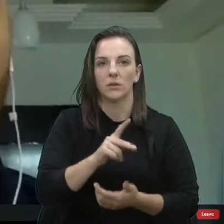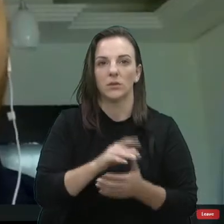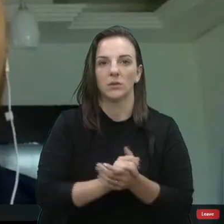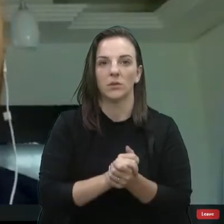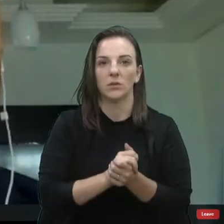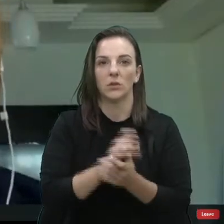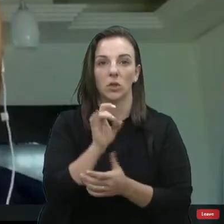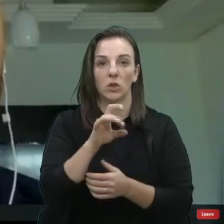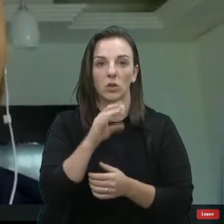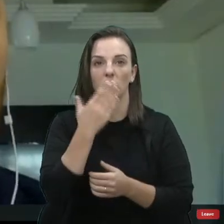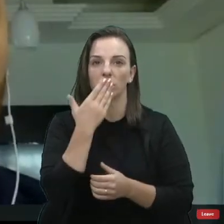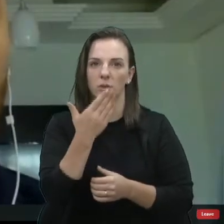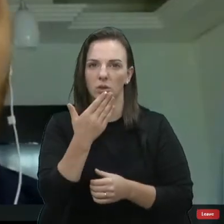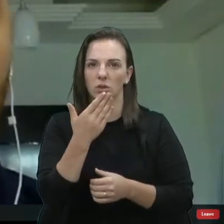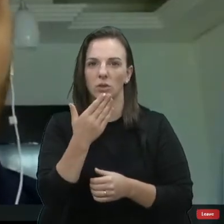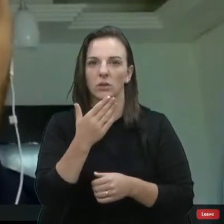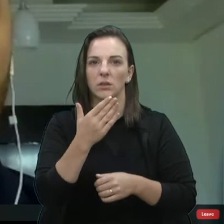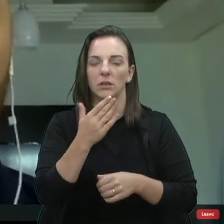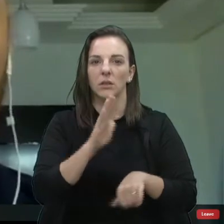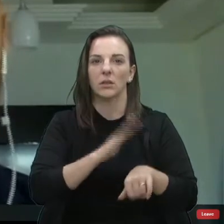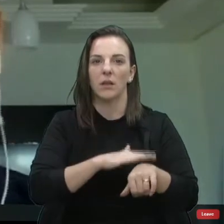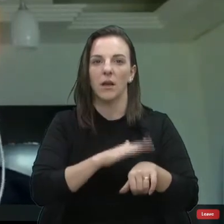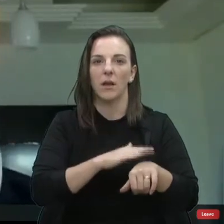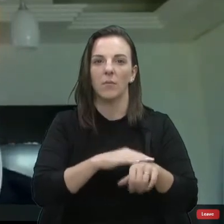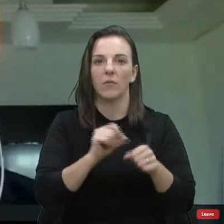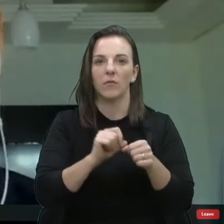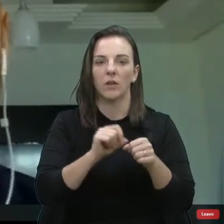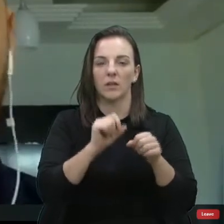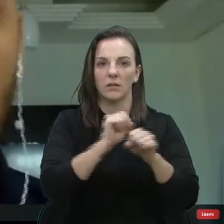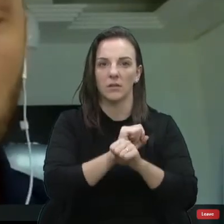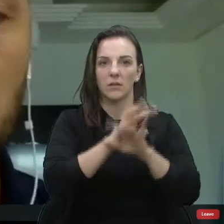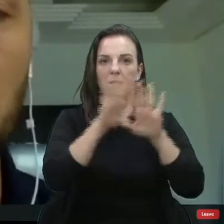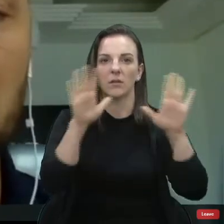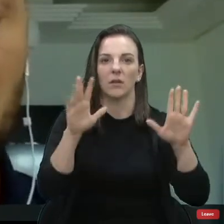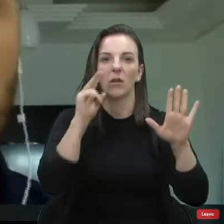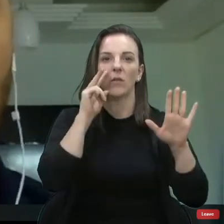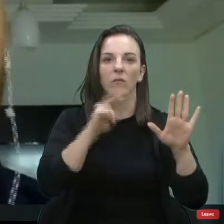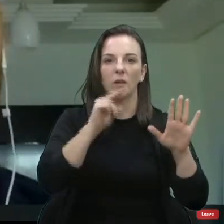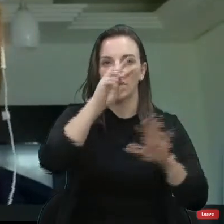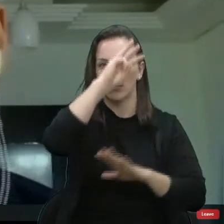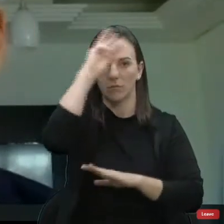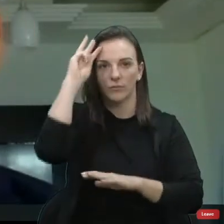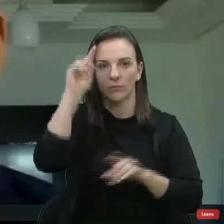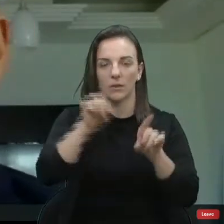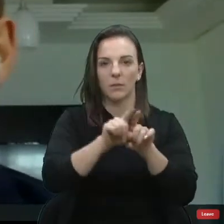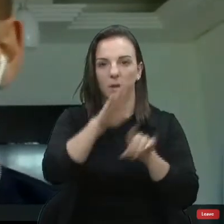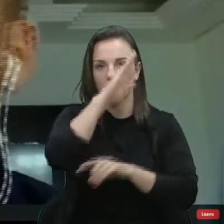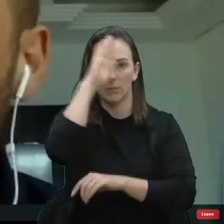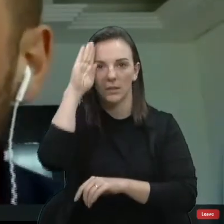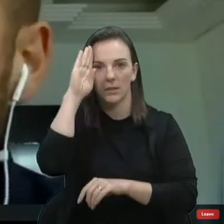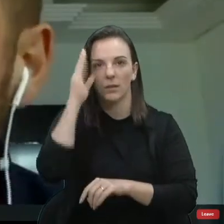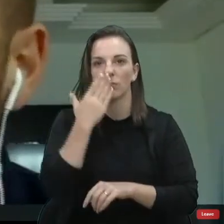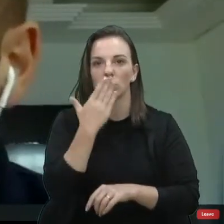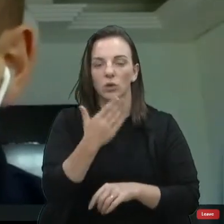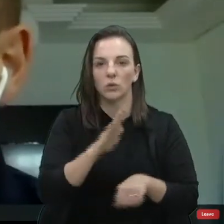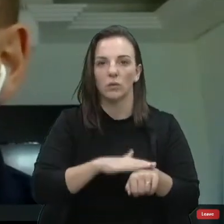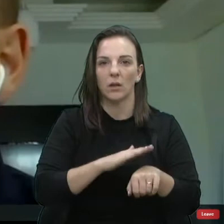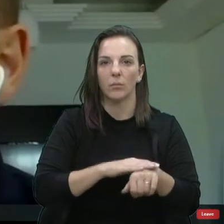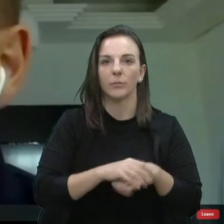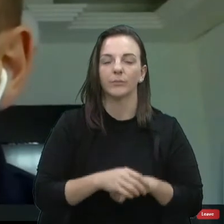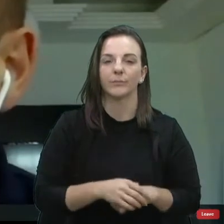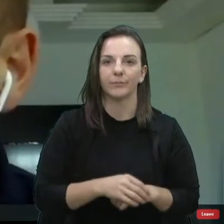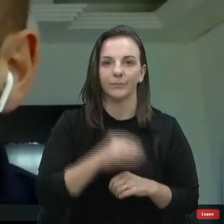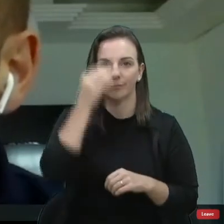pedi o tempo para fazer alguns esclarecimentos e também conceder alguns a partes ali, eu vi que o Valim pediu, o Bresset também pediu. Mas antes eu queria dizer que